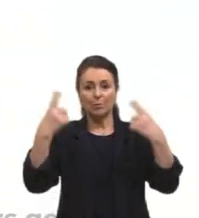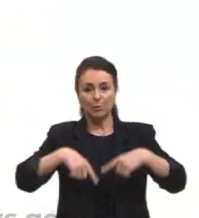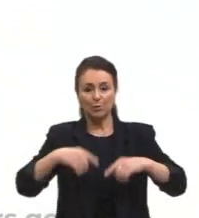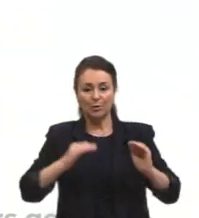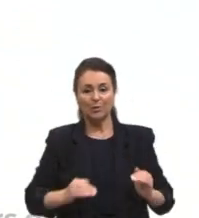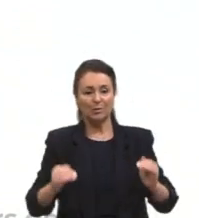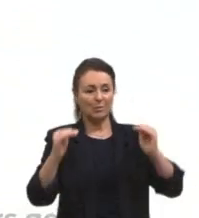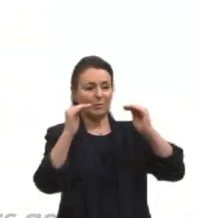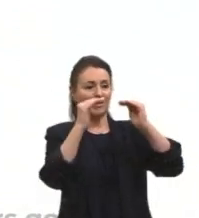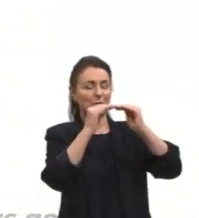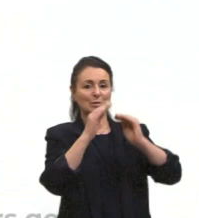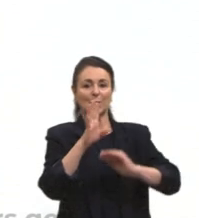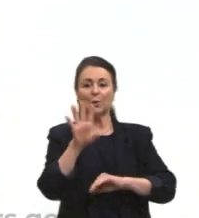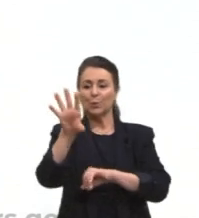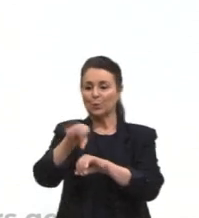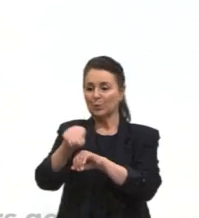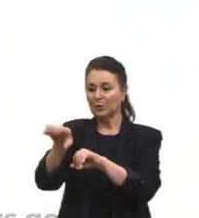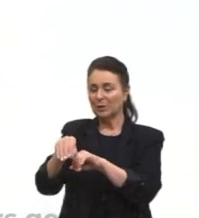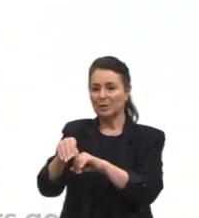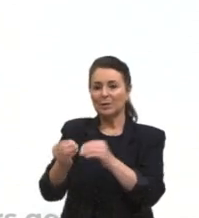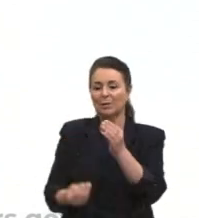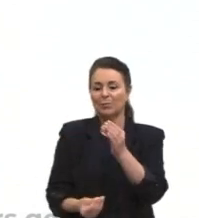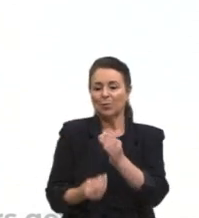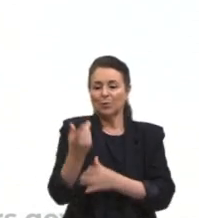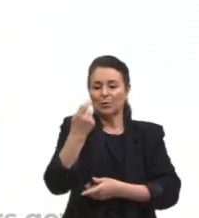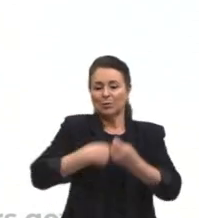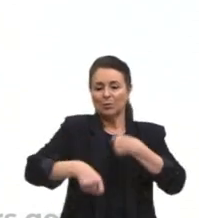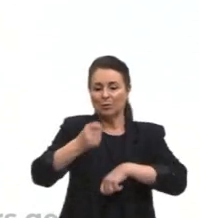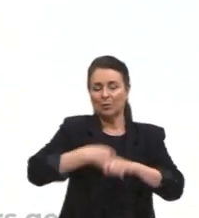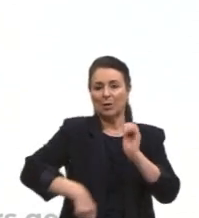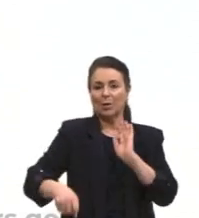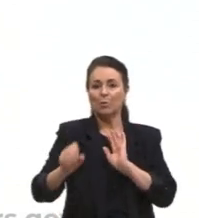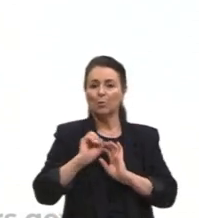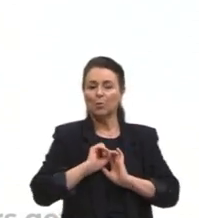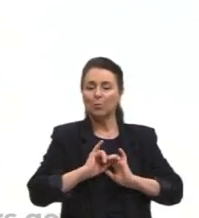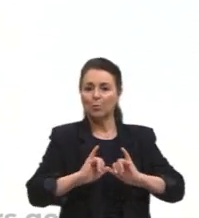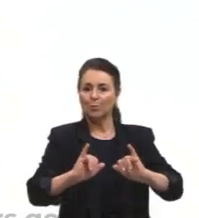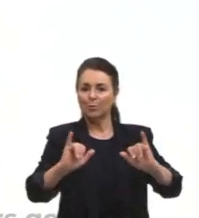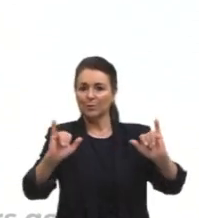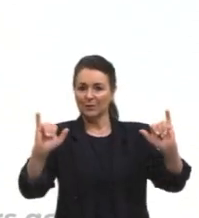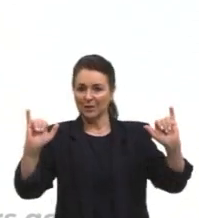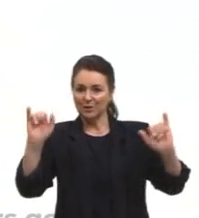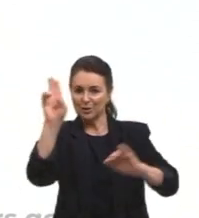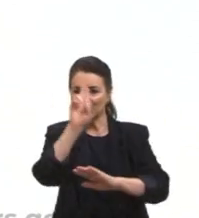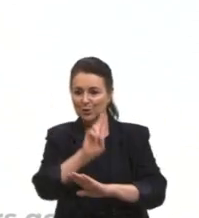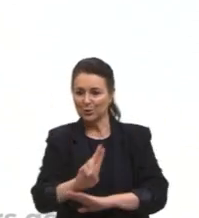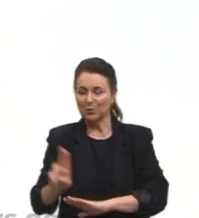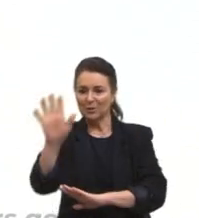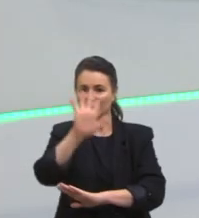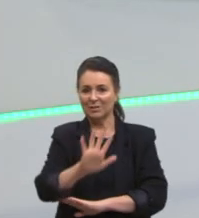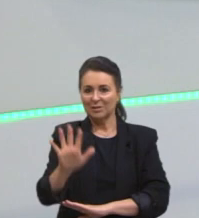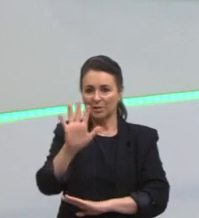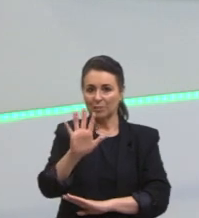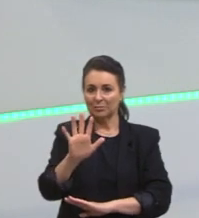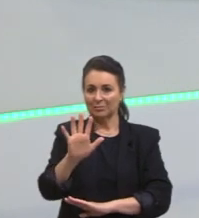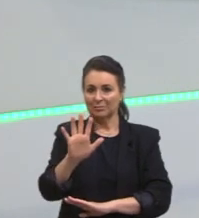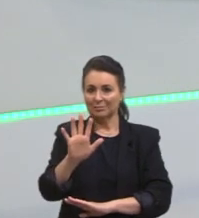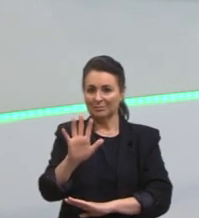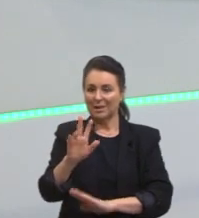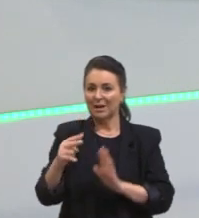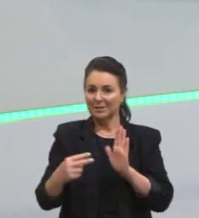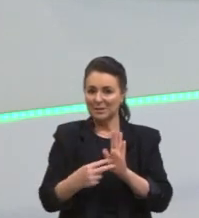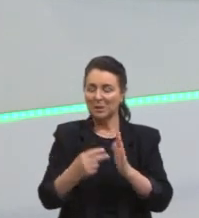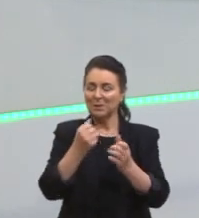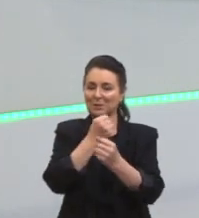conhecimentos, e na produção econômica, como sinais de universalidade. Fique-se bem isso, um